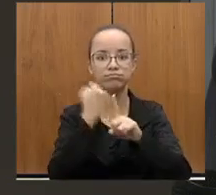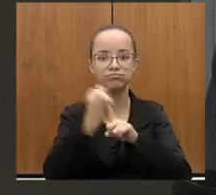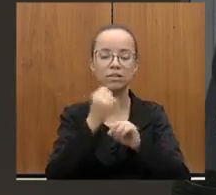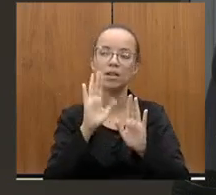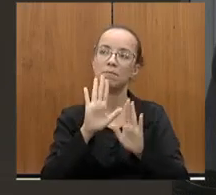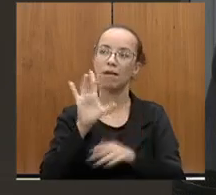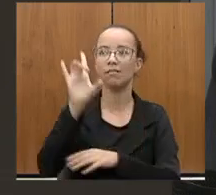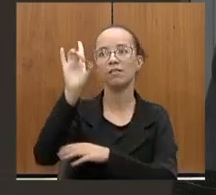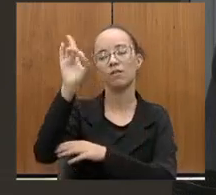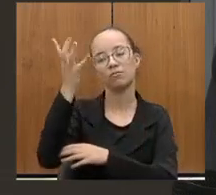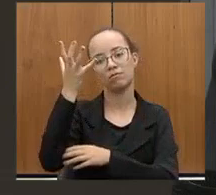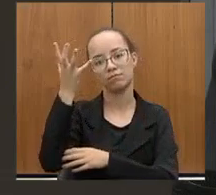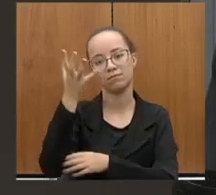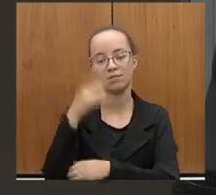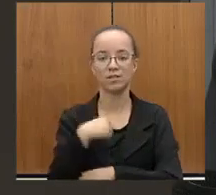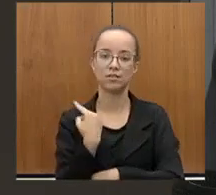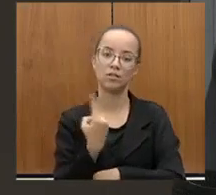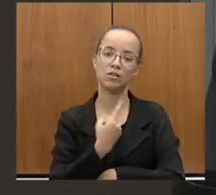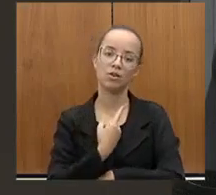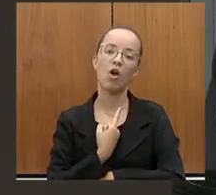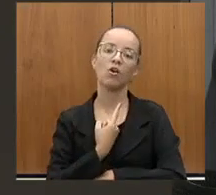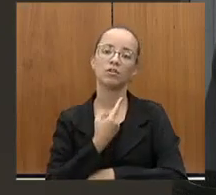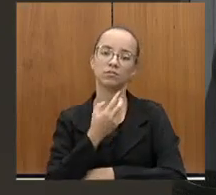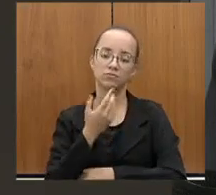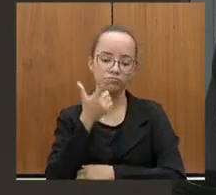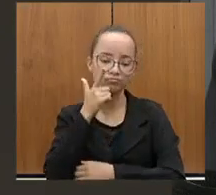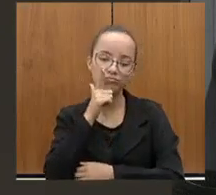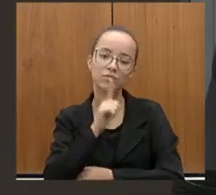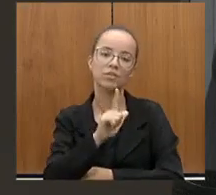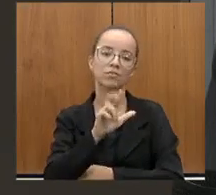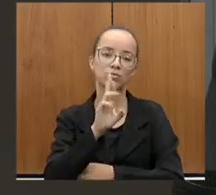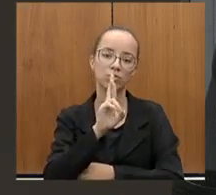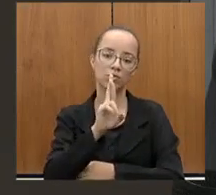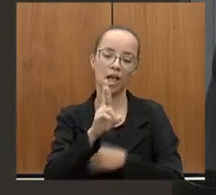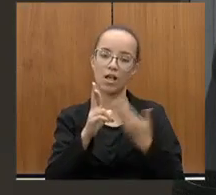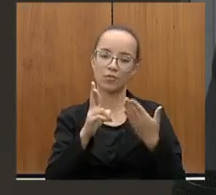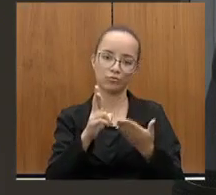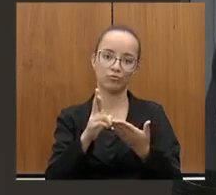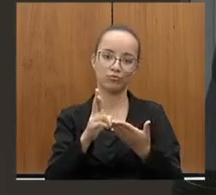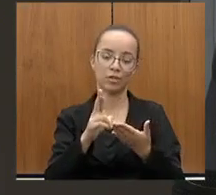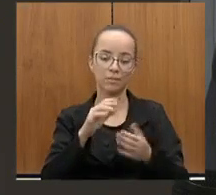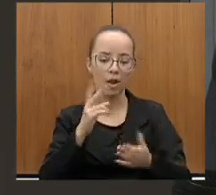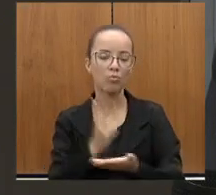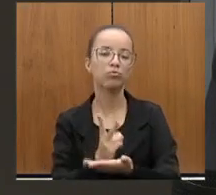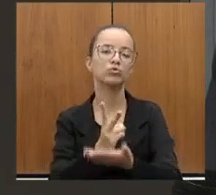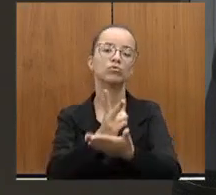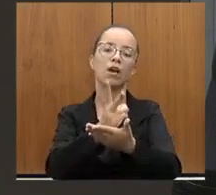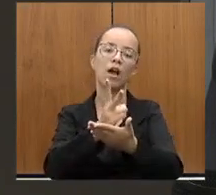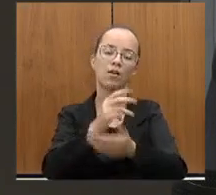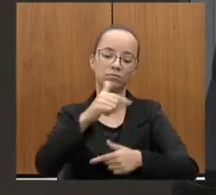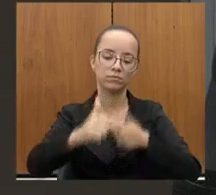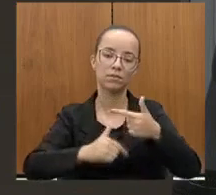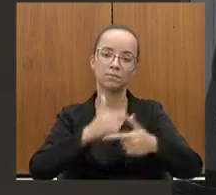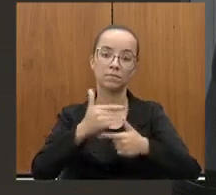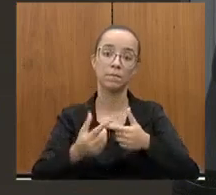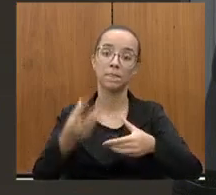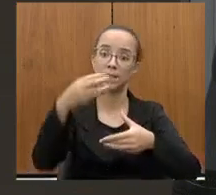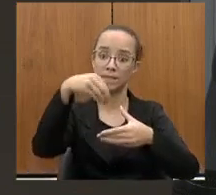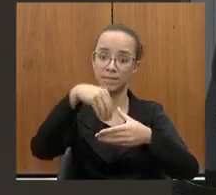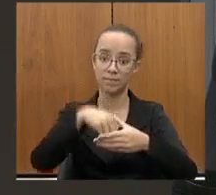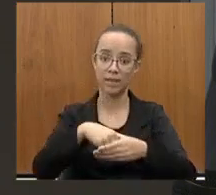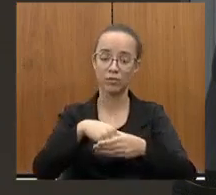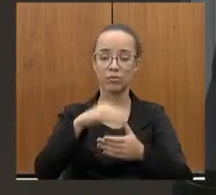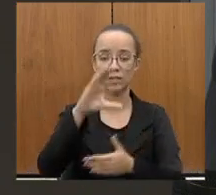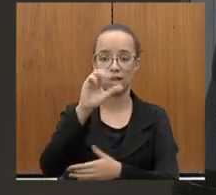quis que nós chegássemos a esse resultado para podermos dar continuidade lá na Câmara Federal.